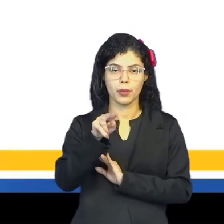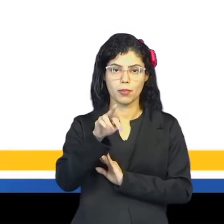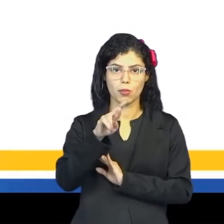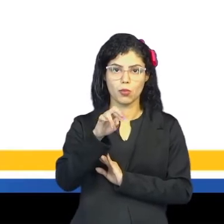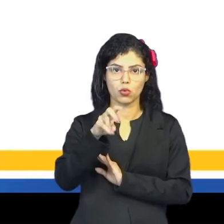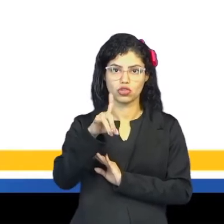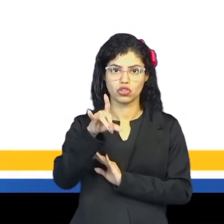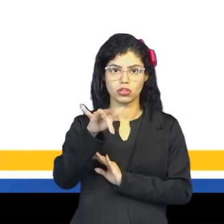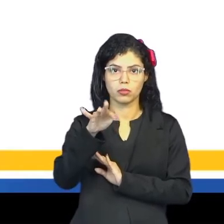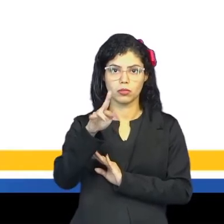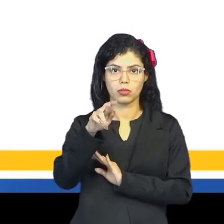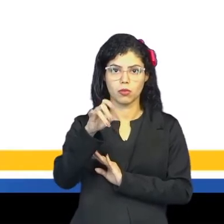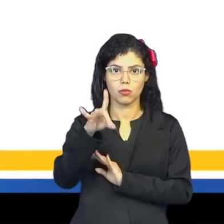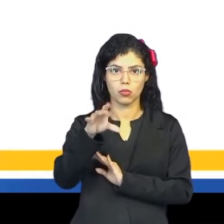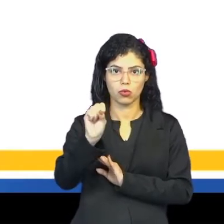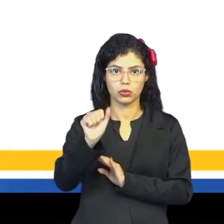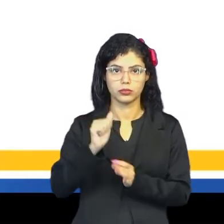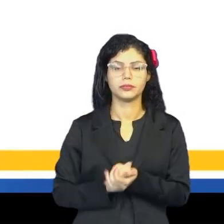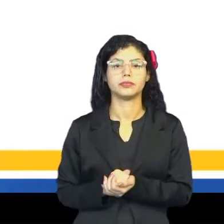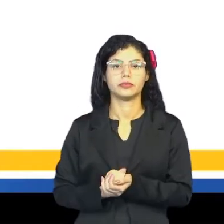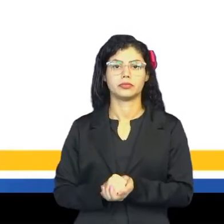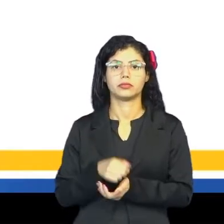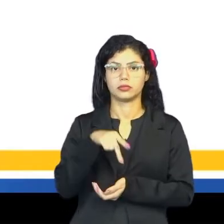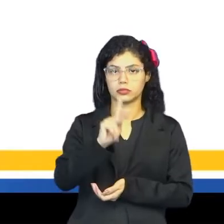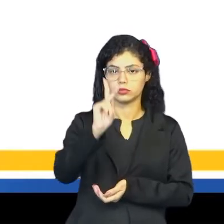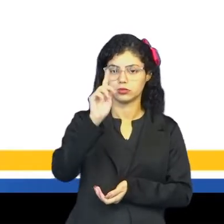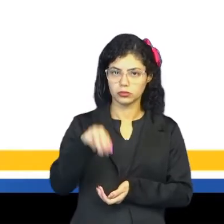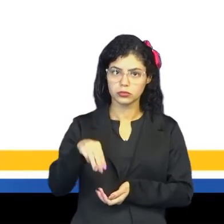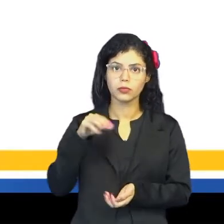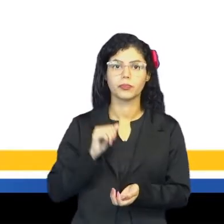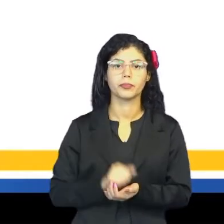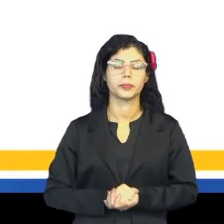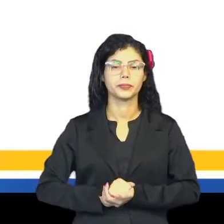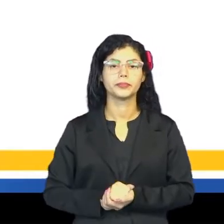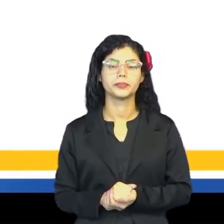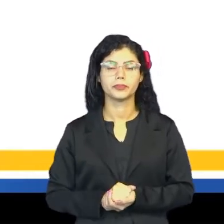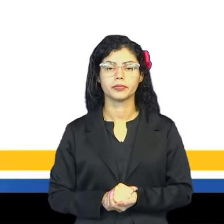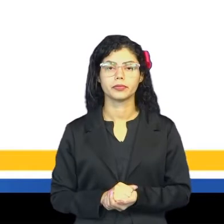Então, observe. O quilômetro, ele é representado por km.